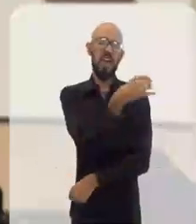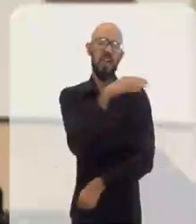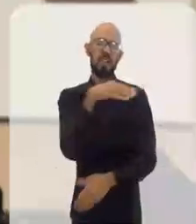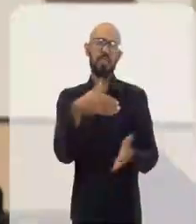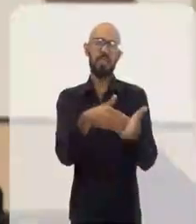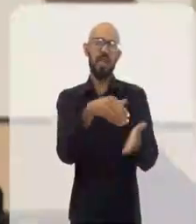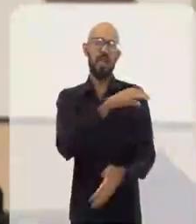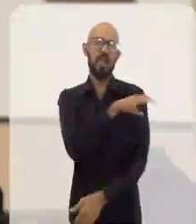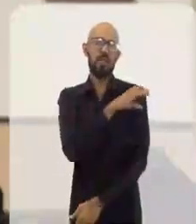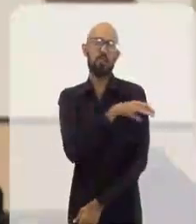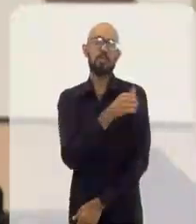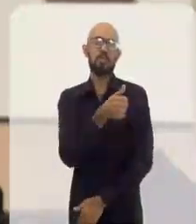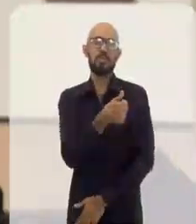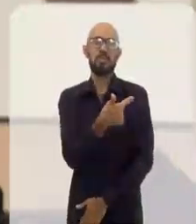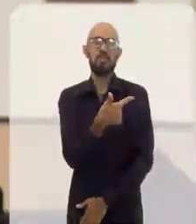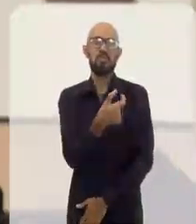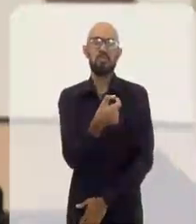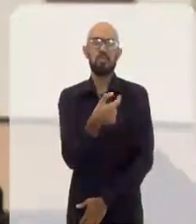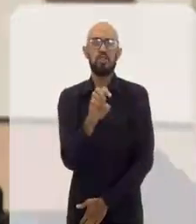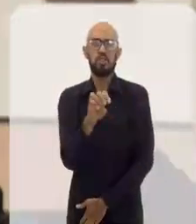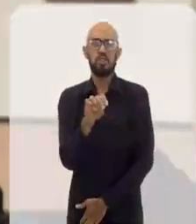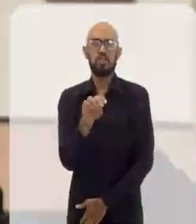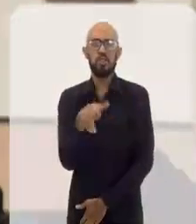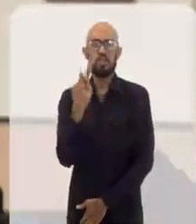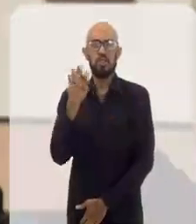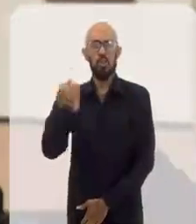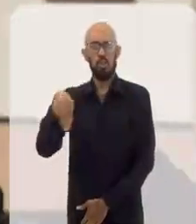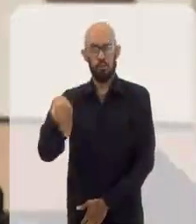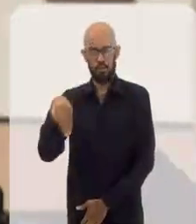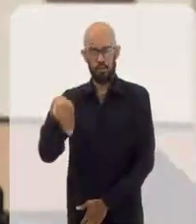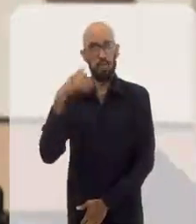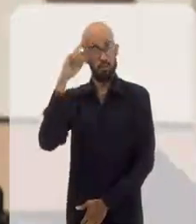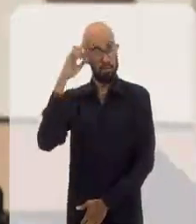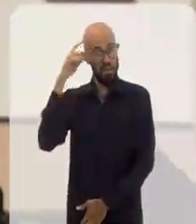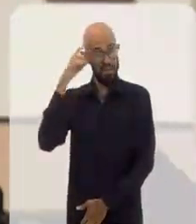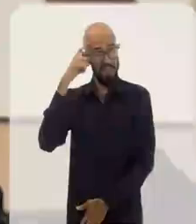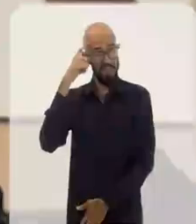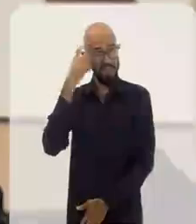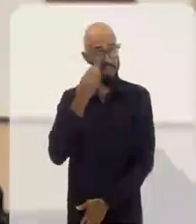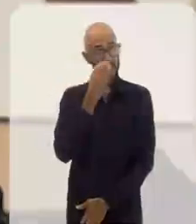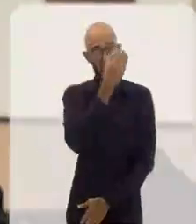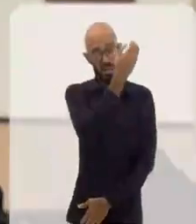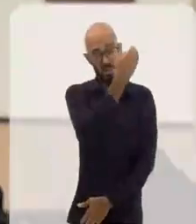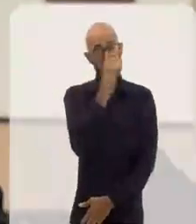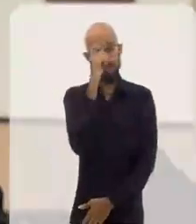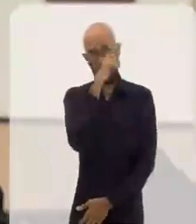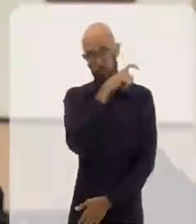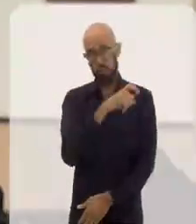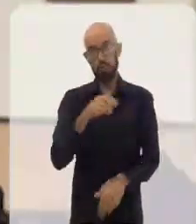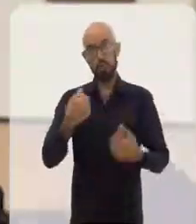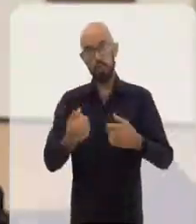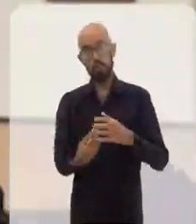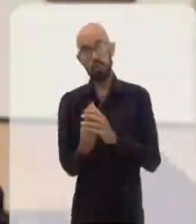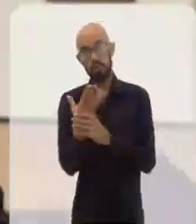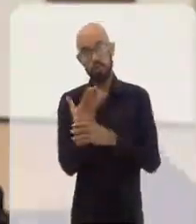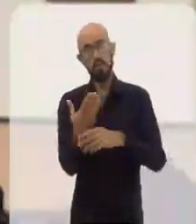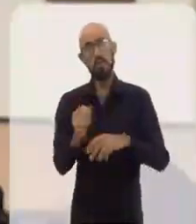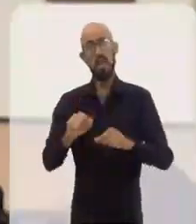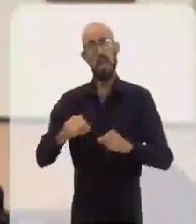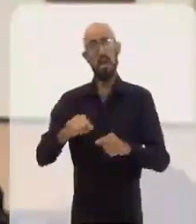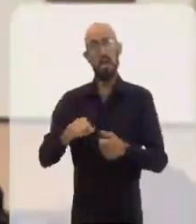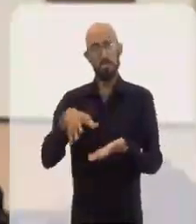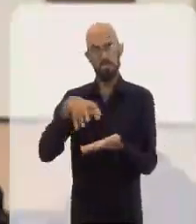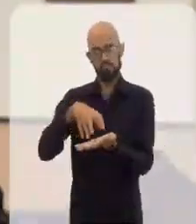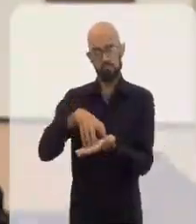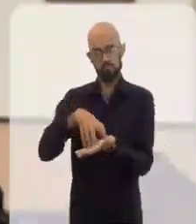até Campos, que fica 120 quilômetros daqui. Imagine, naquele tempo, como era fazer essa viagem. Então, eles tinham que criar